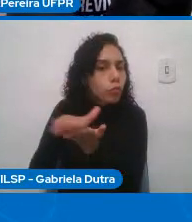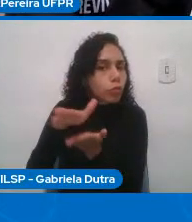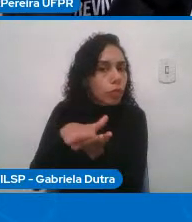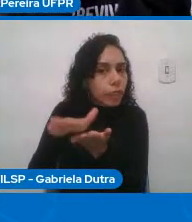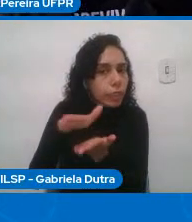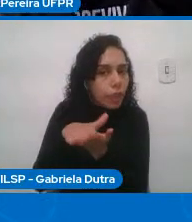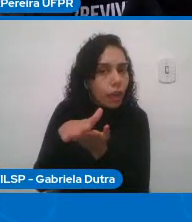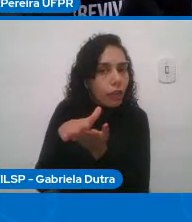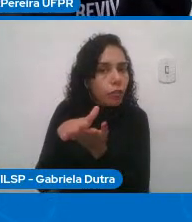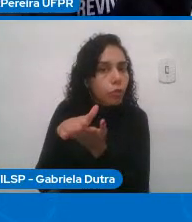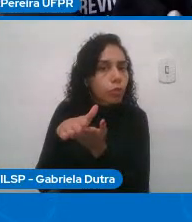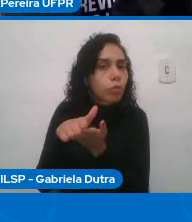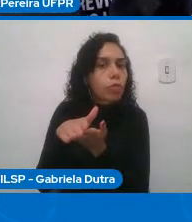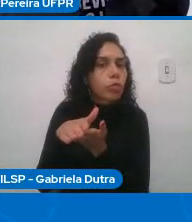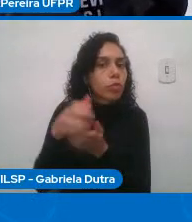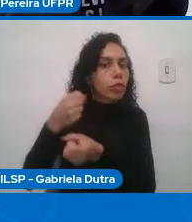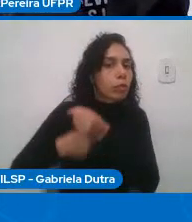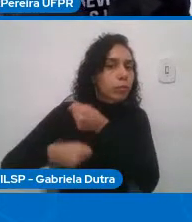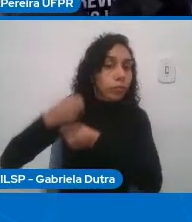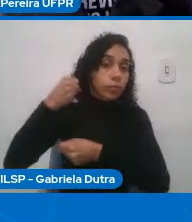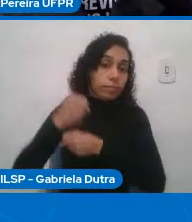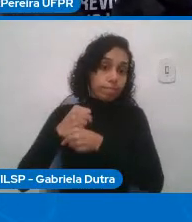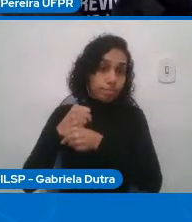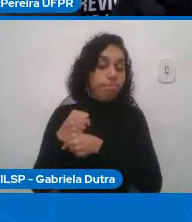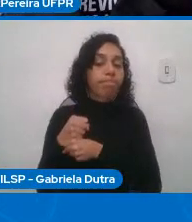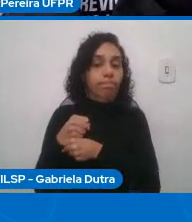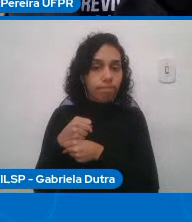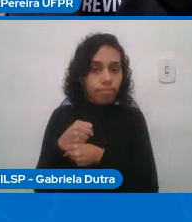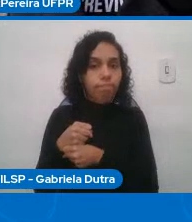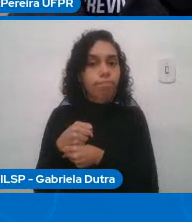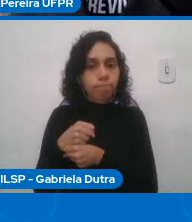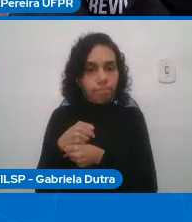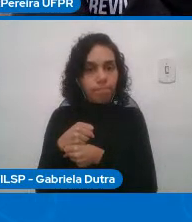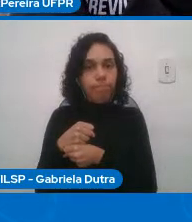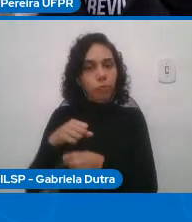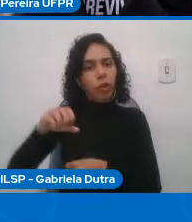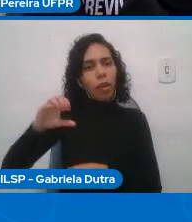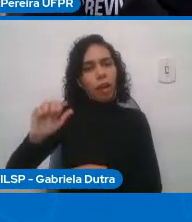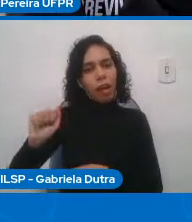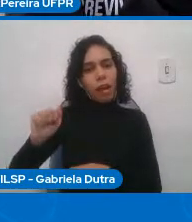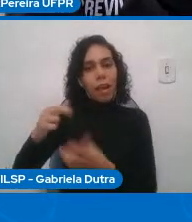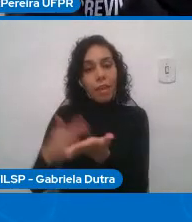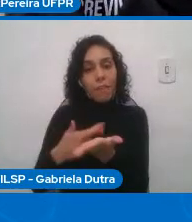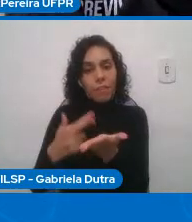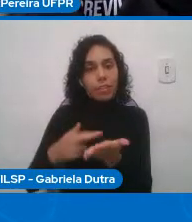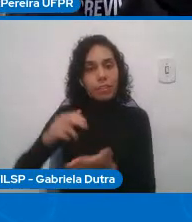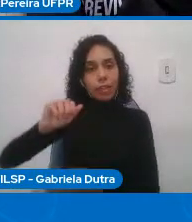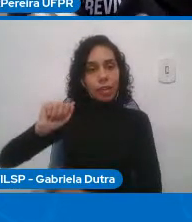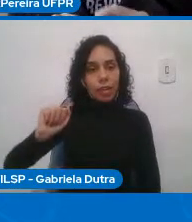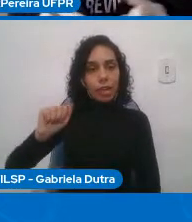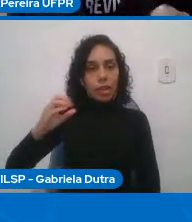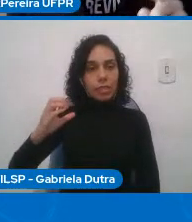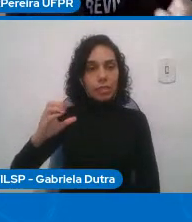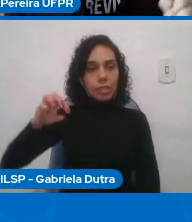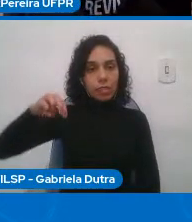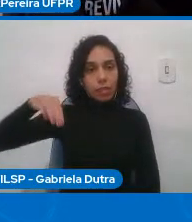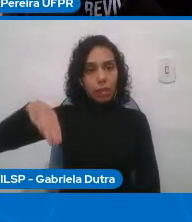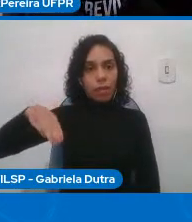revista da ACM que é um artigo interessante que ele discute por que que a computação